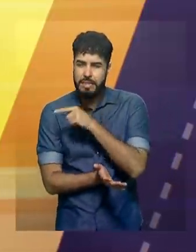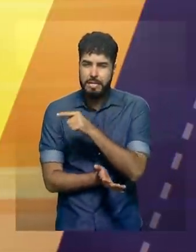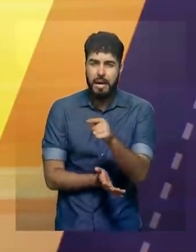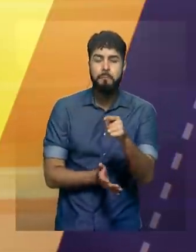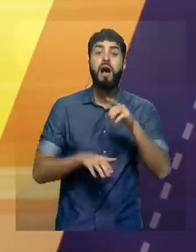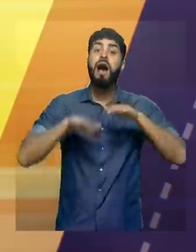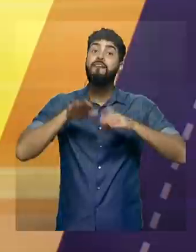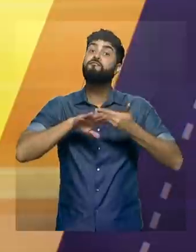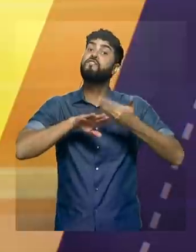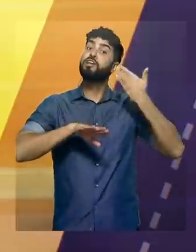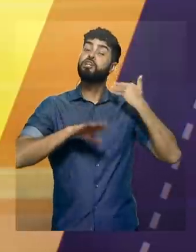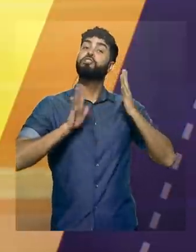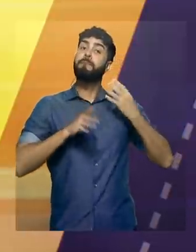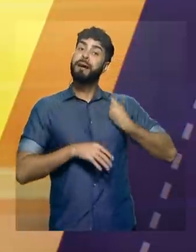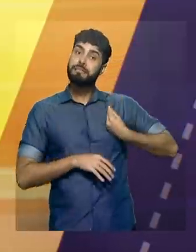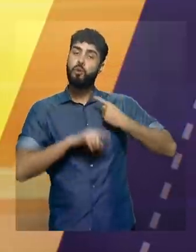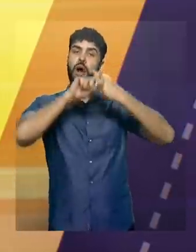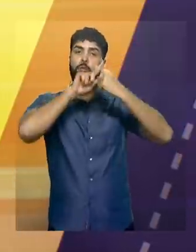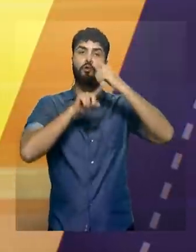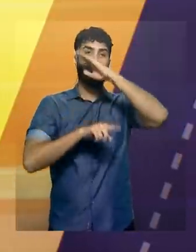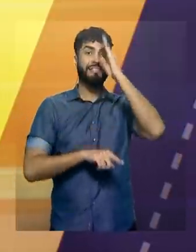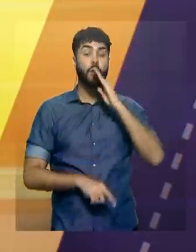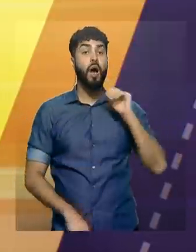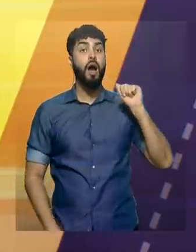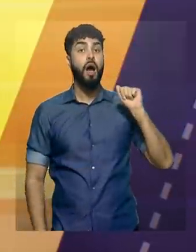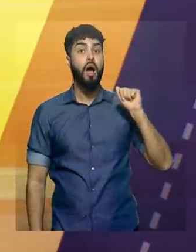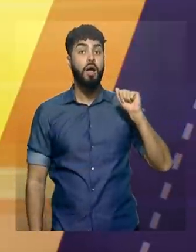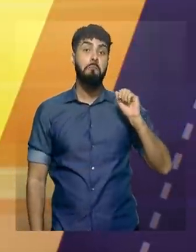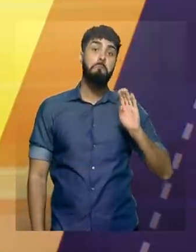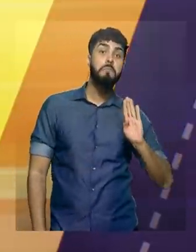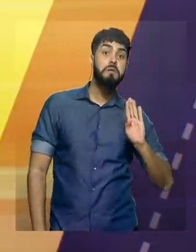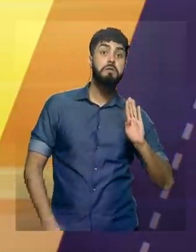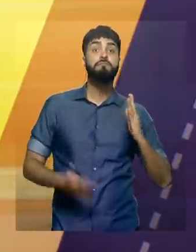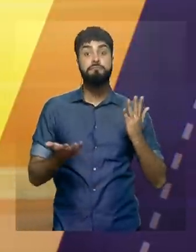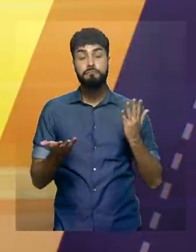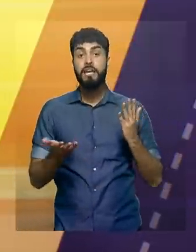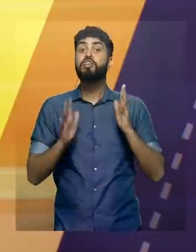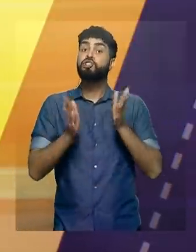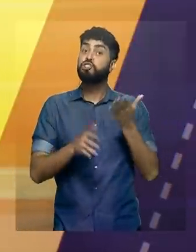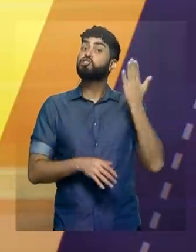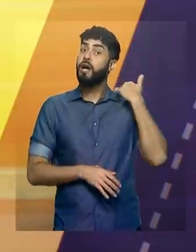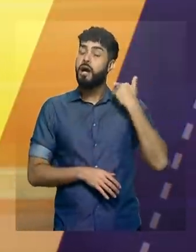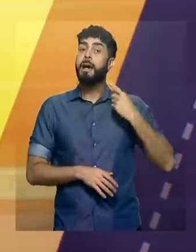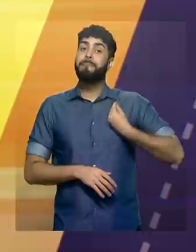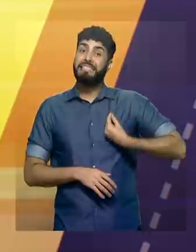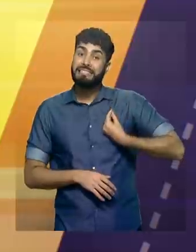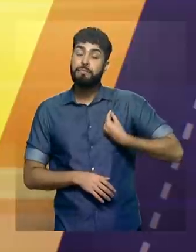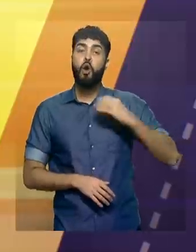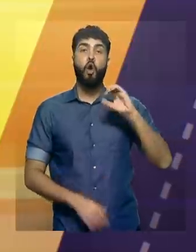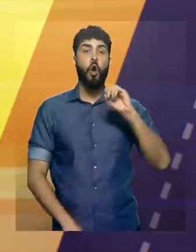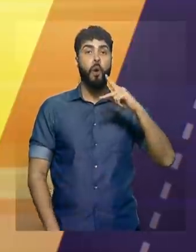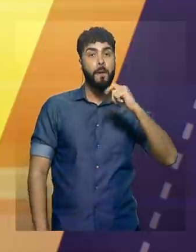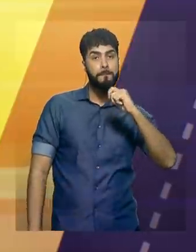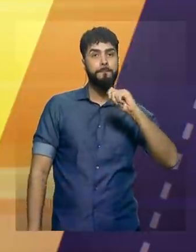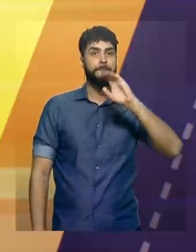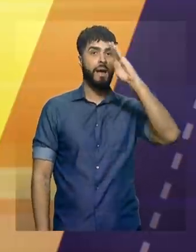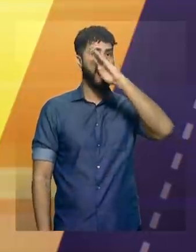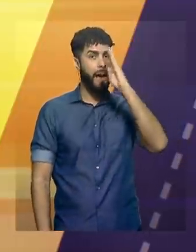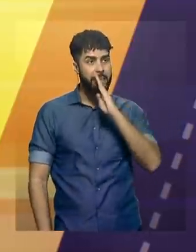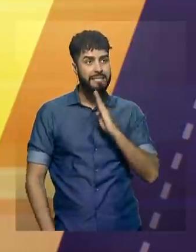já participaram do Campeonato Brasileiro da Série A ou da Série B, que já participaram da Copa do Brasil em algumas